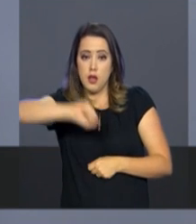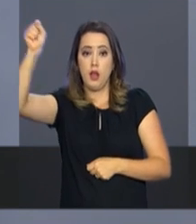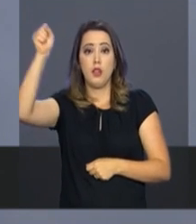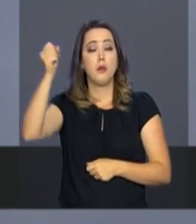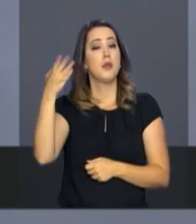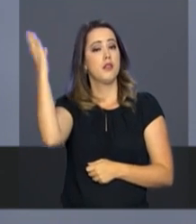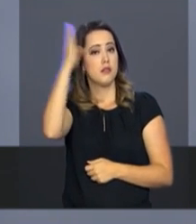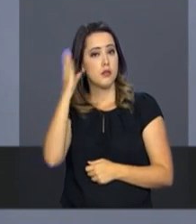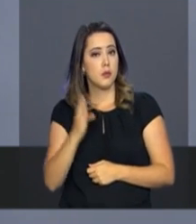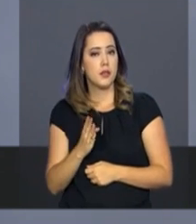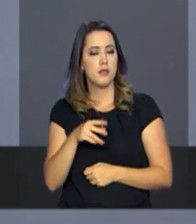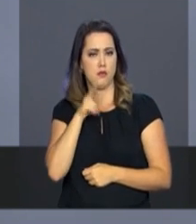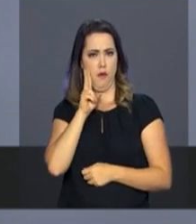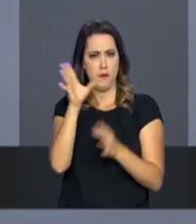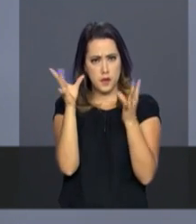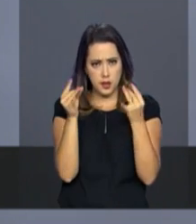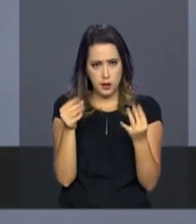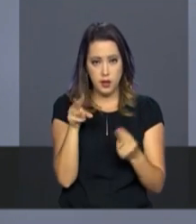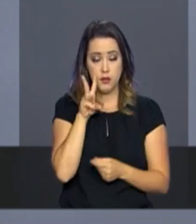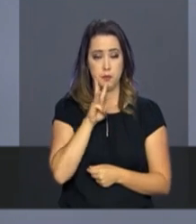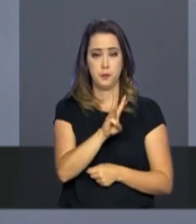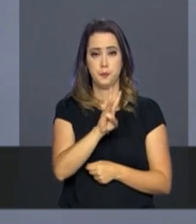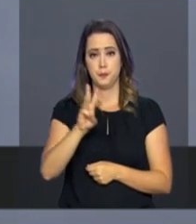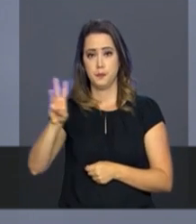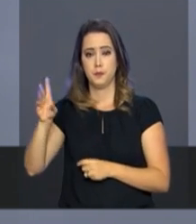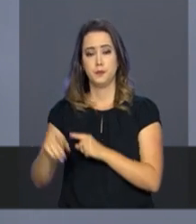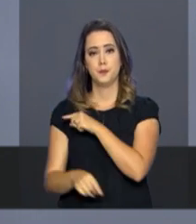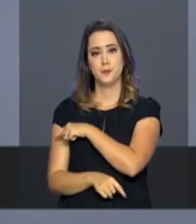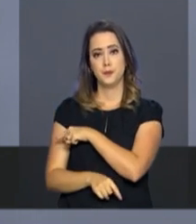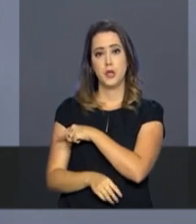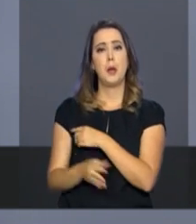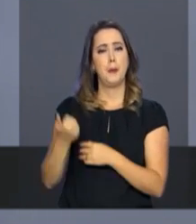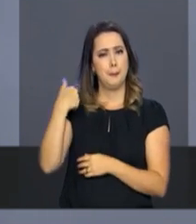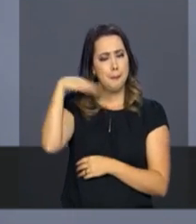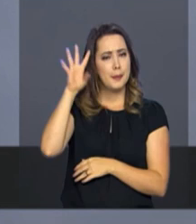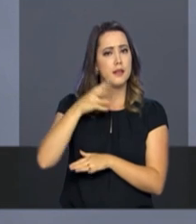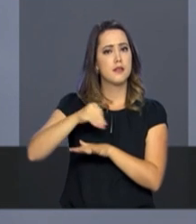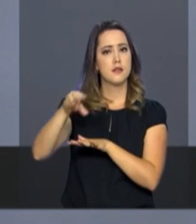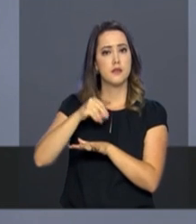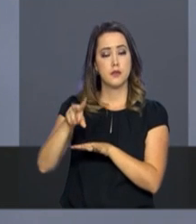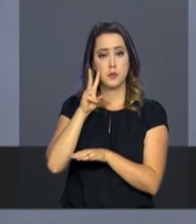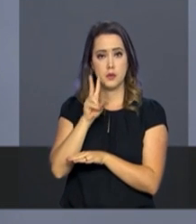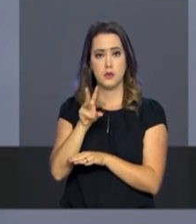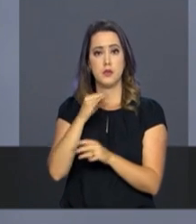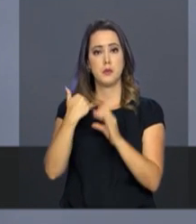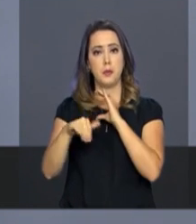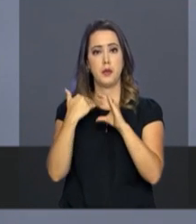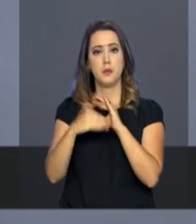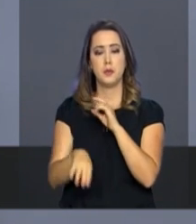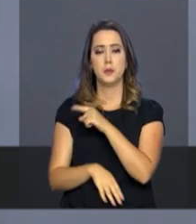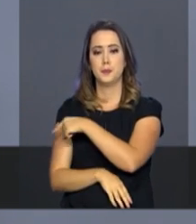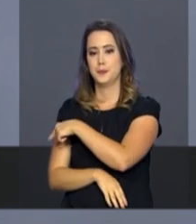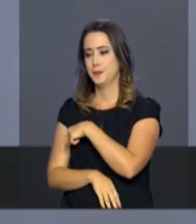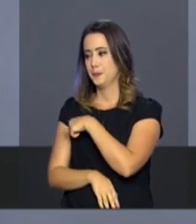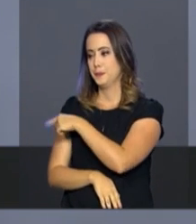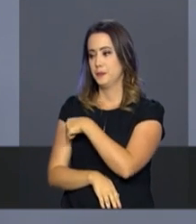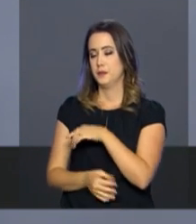do Ministério e quem quiser mais informações pode também mandar um e-mail para edital.bibliotecasdigitais